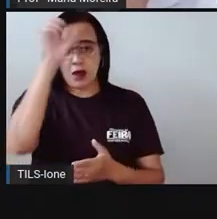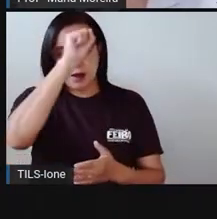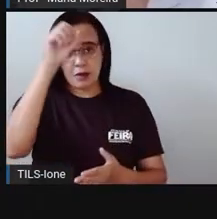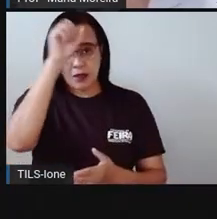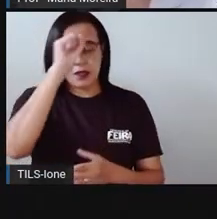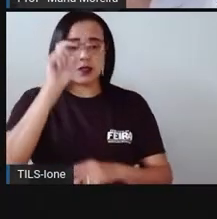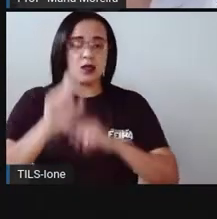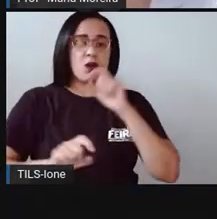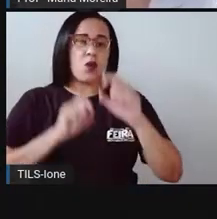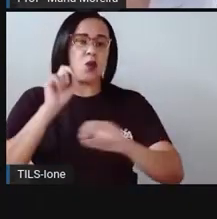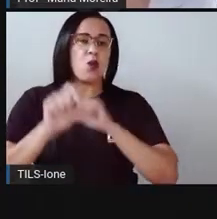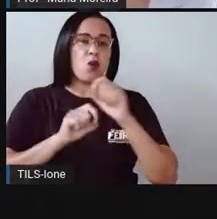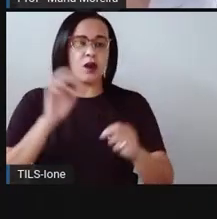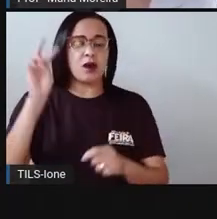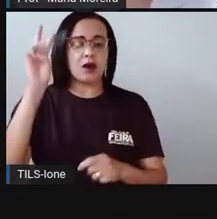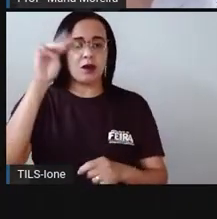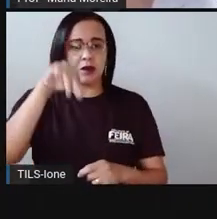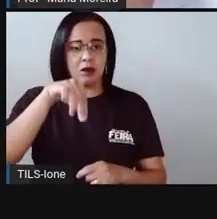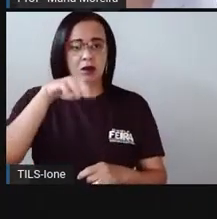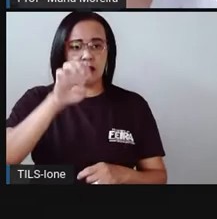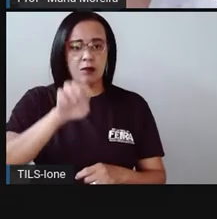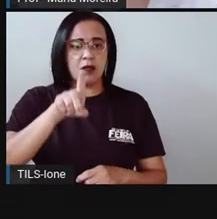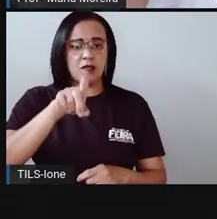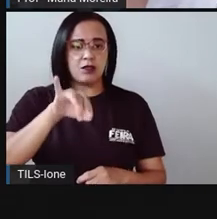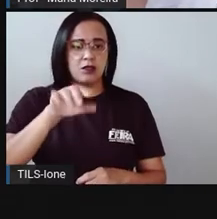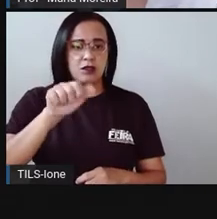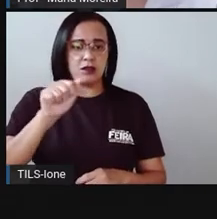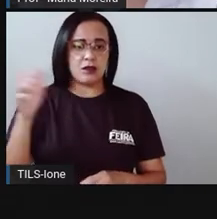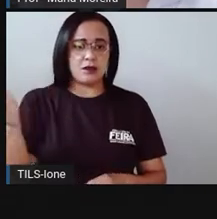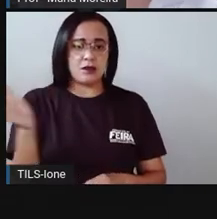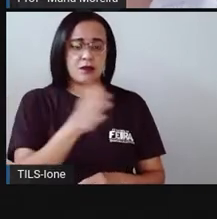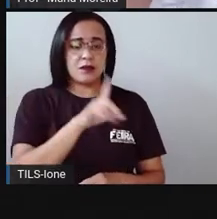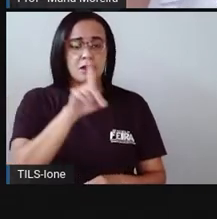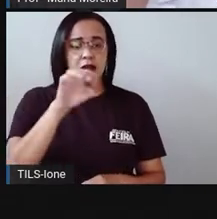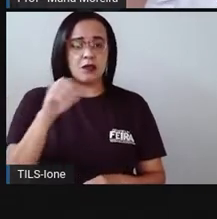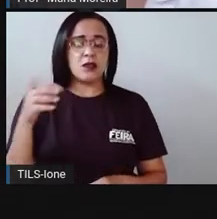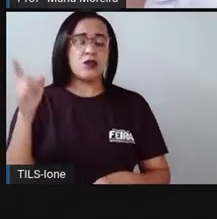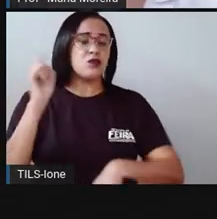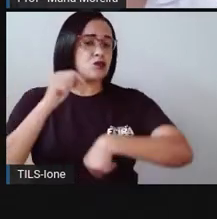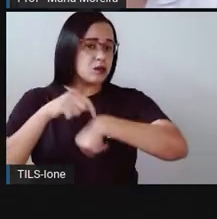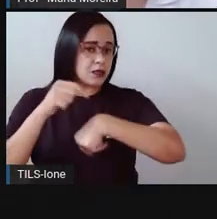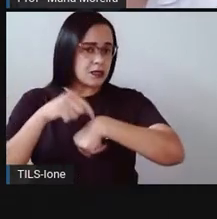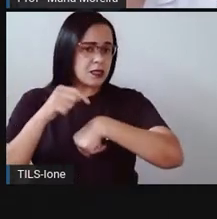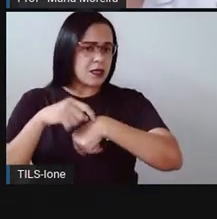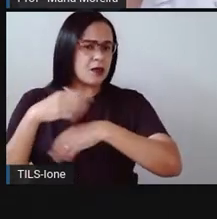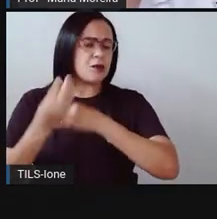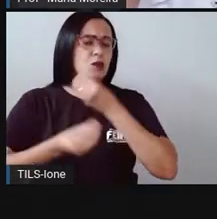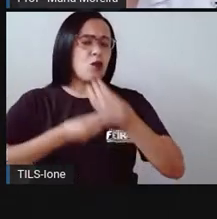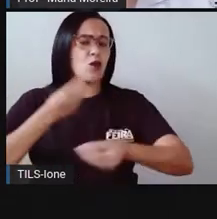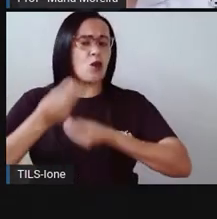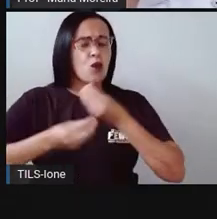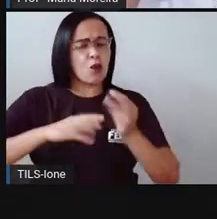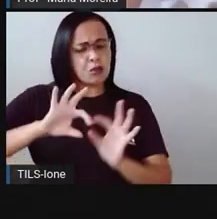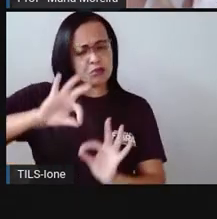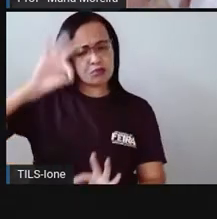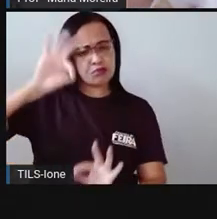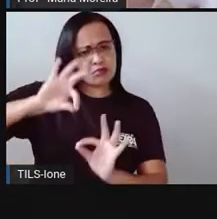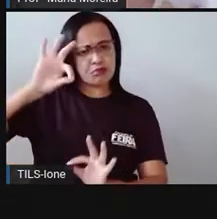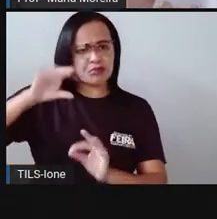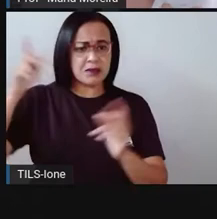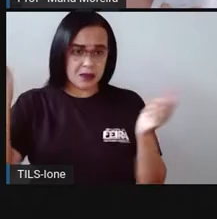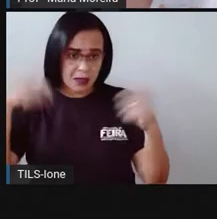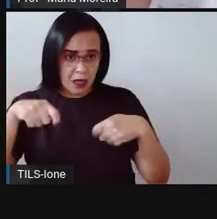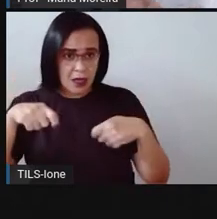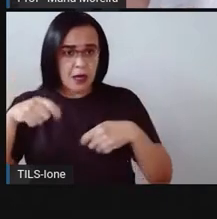Quando a fala aí de medidas do tempo, a gente também pensa em que, olha, como é que a gente pode medir o tempo, afinal, só